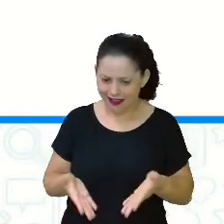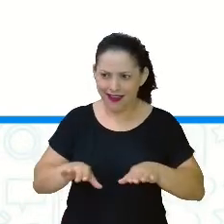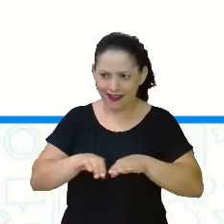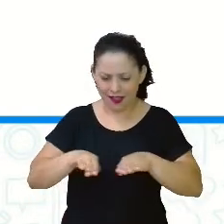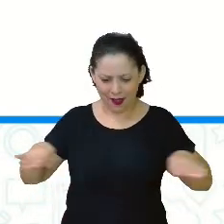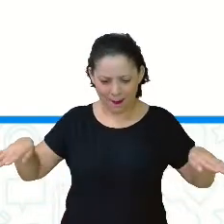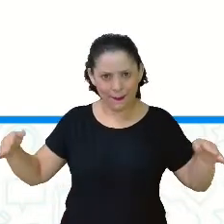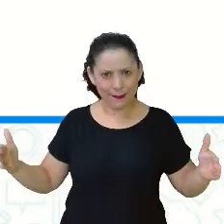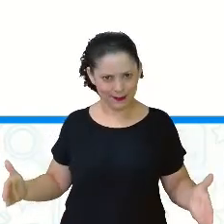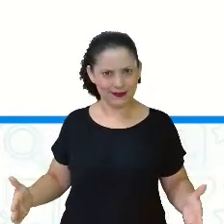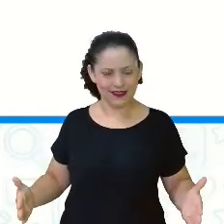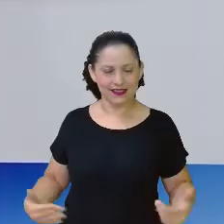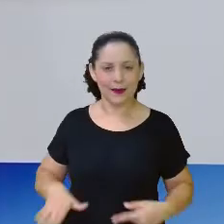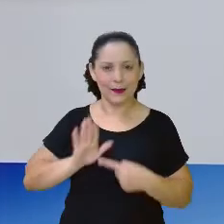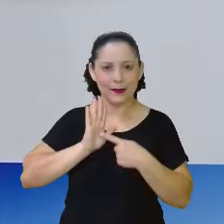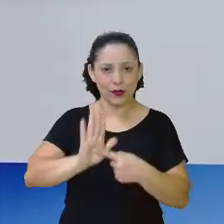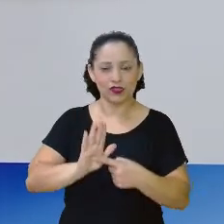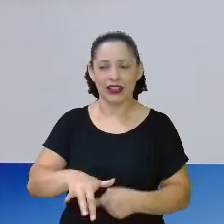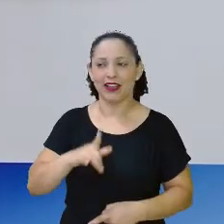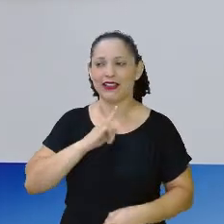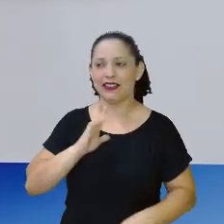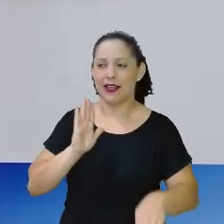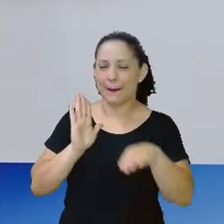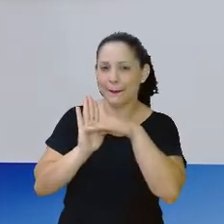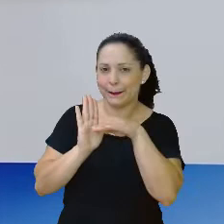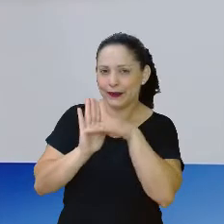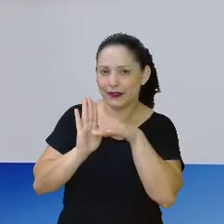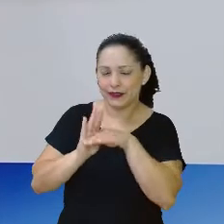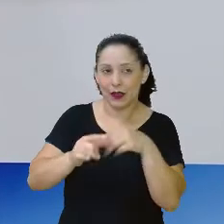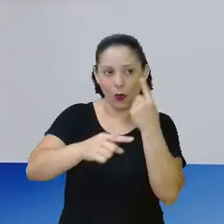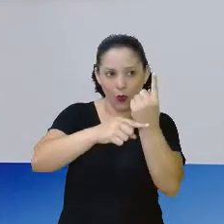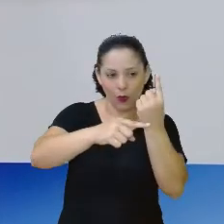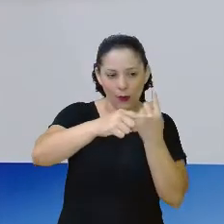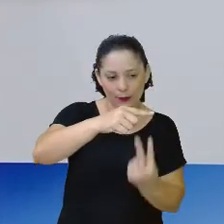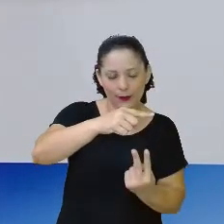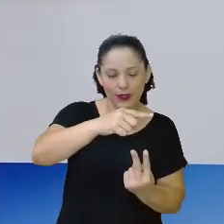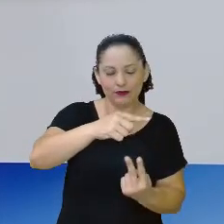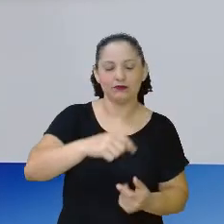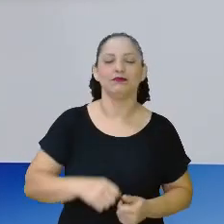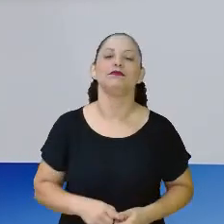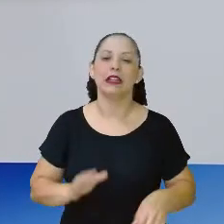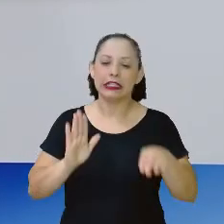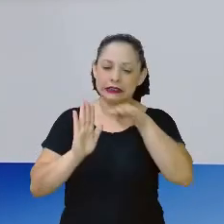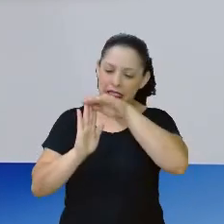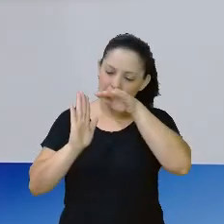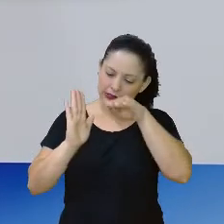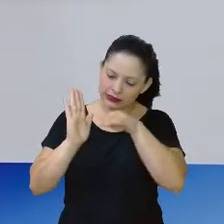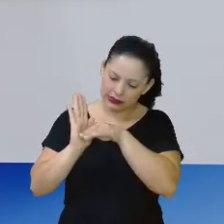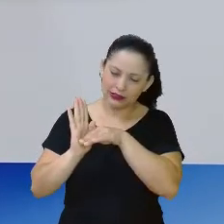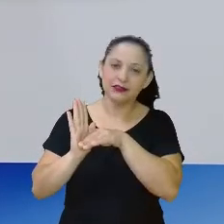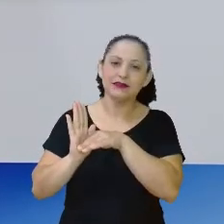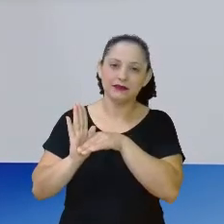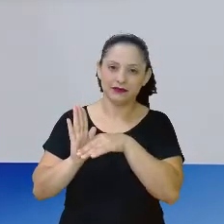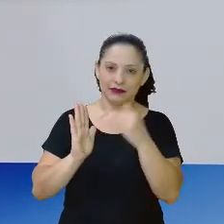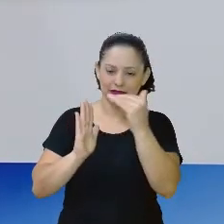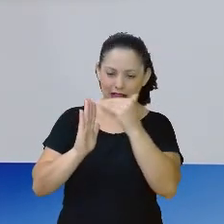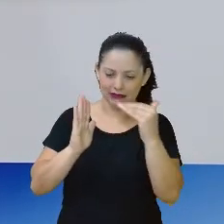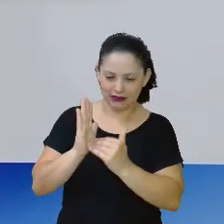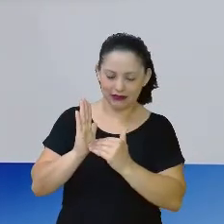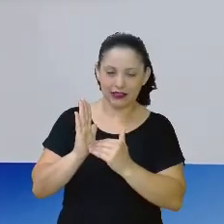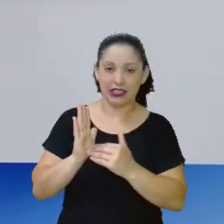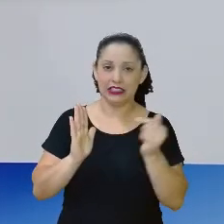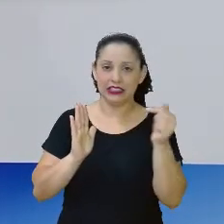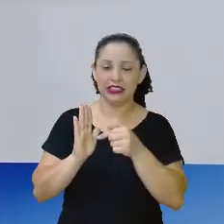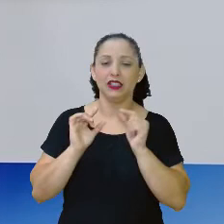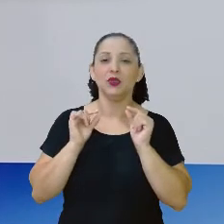Onde eu tinha aqui, ó, o meio. Eu tinha aqui o meu inteiro dividido em duas partes. E eu, se eu pego